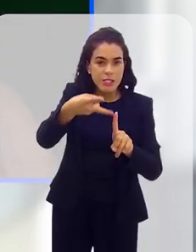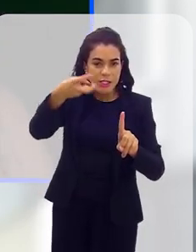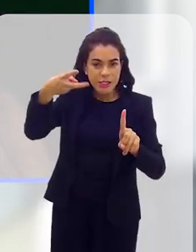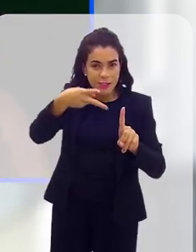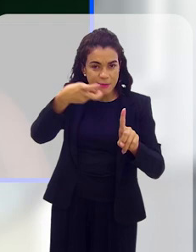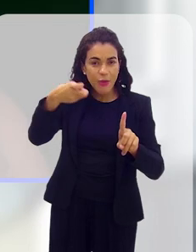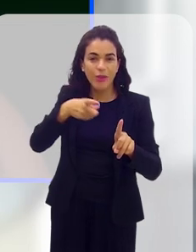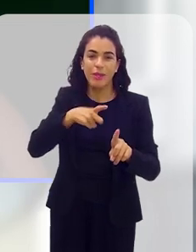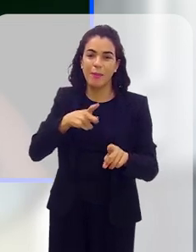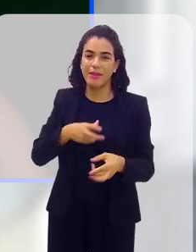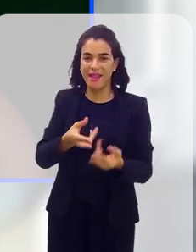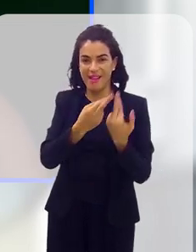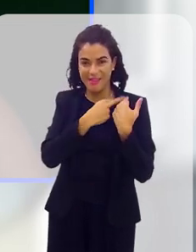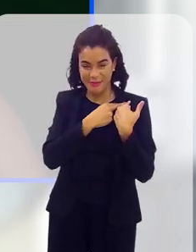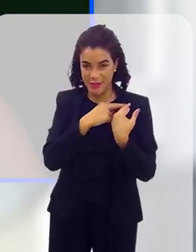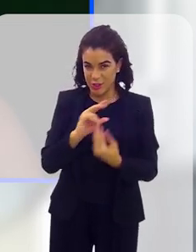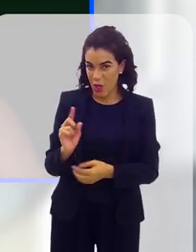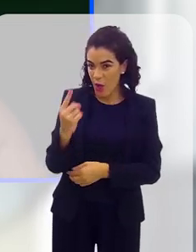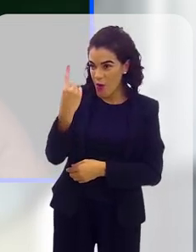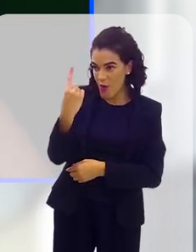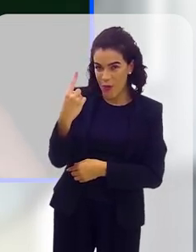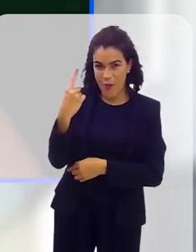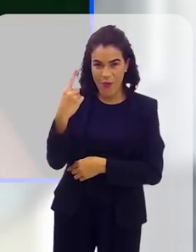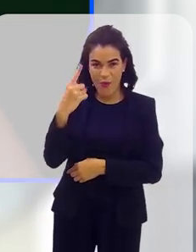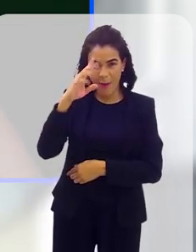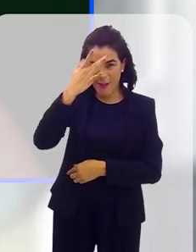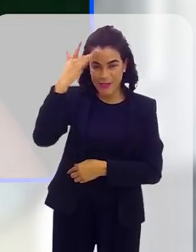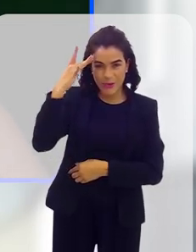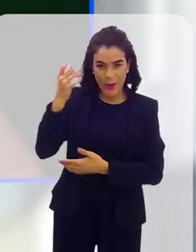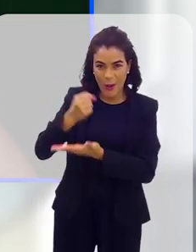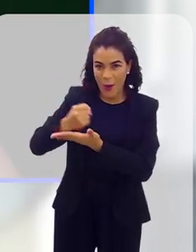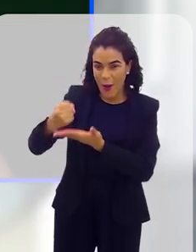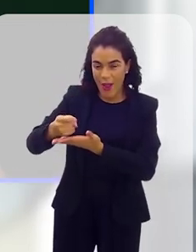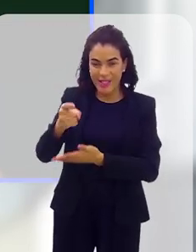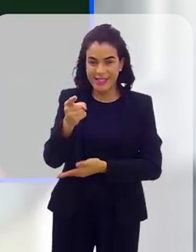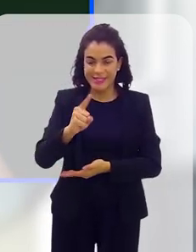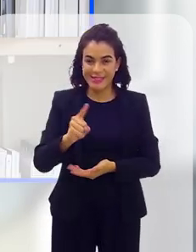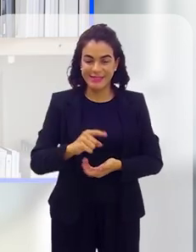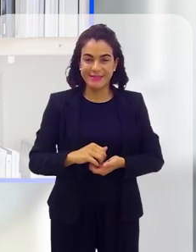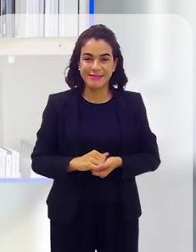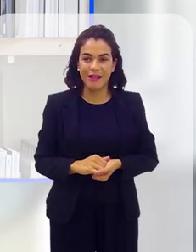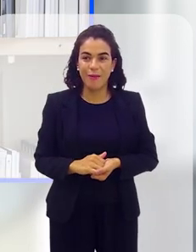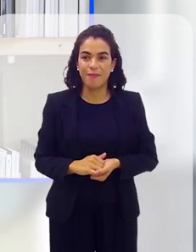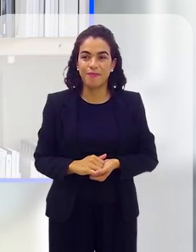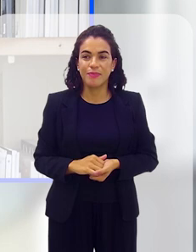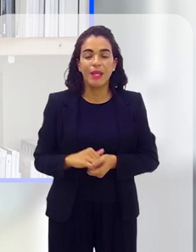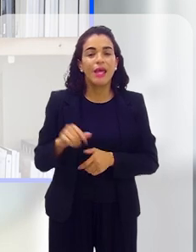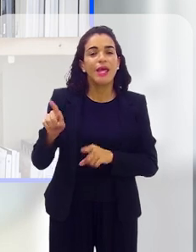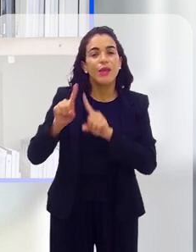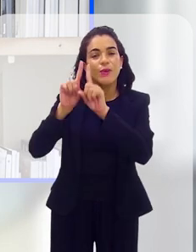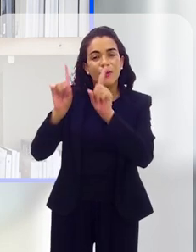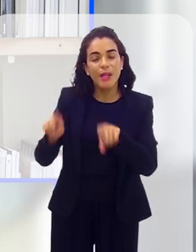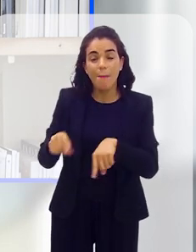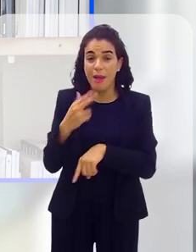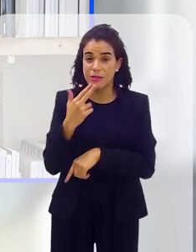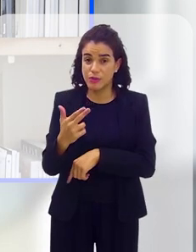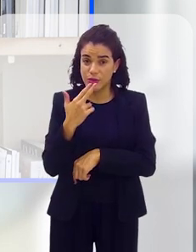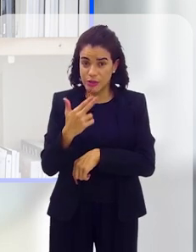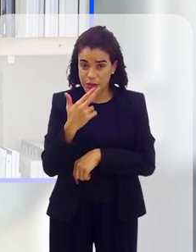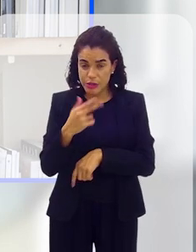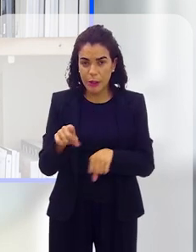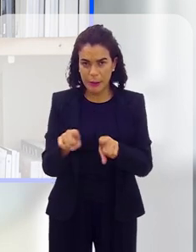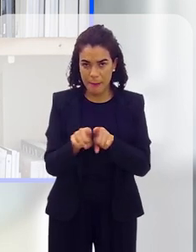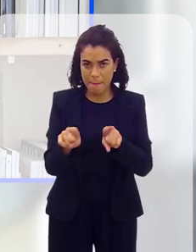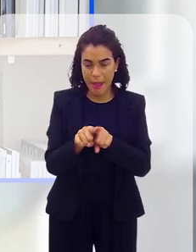mão de obra, ela é responsabilizada também, né, não só o empregador direto. No caso do trabalhador